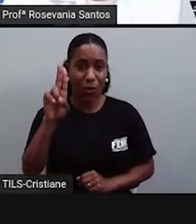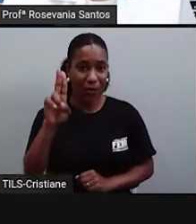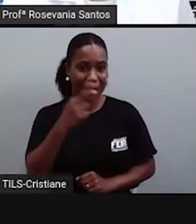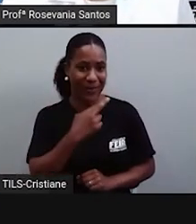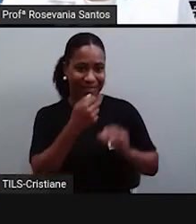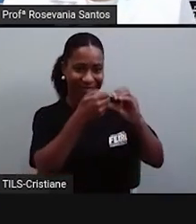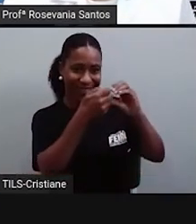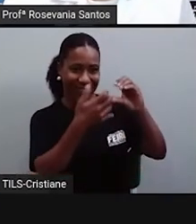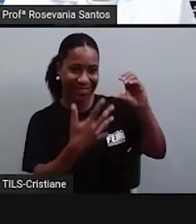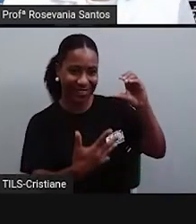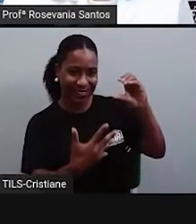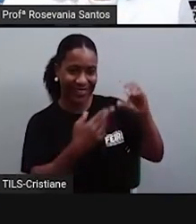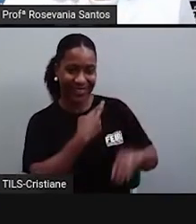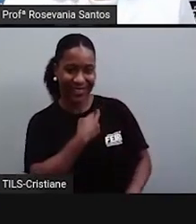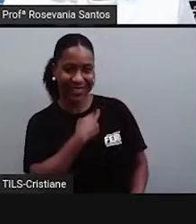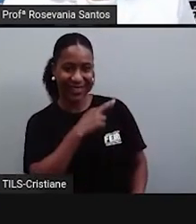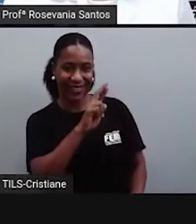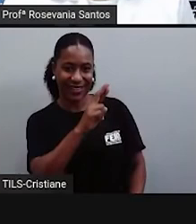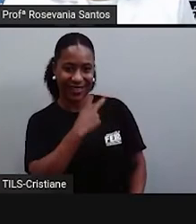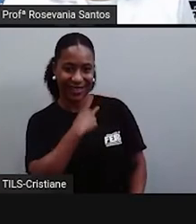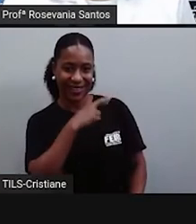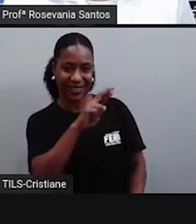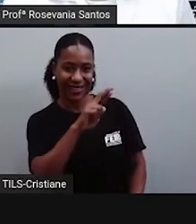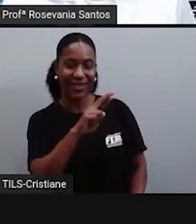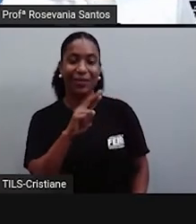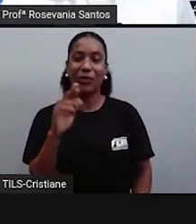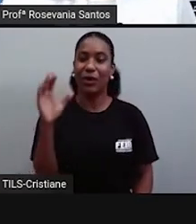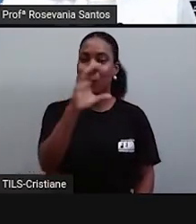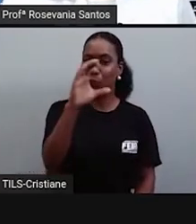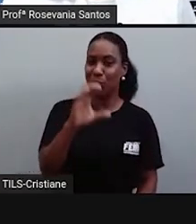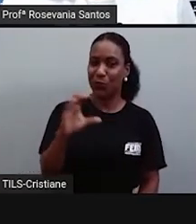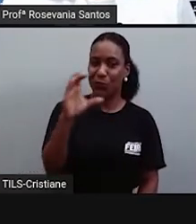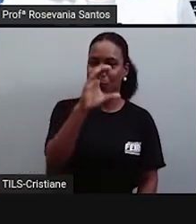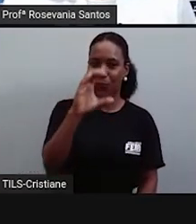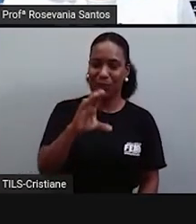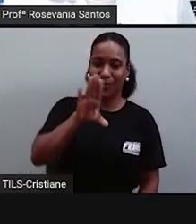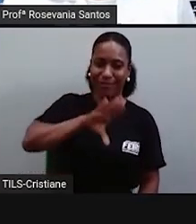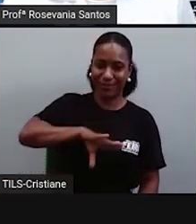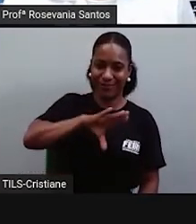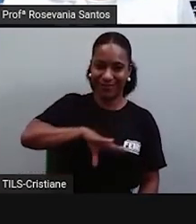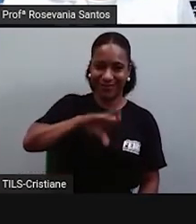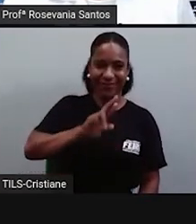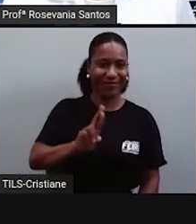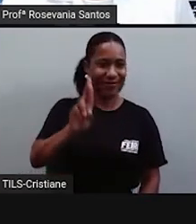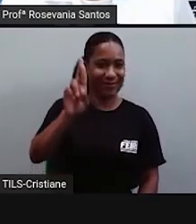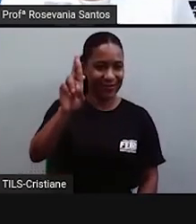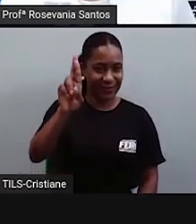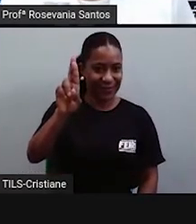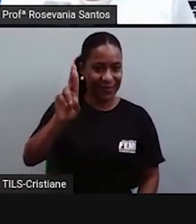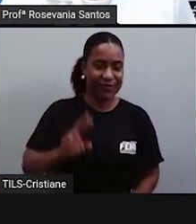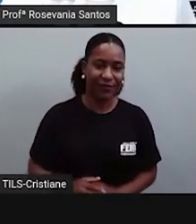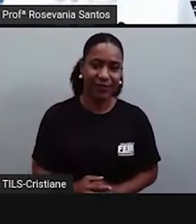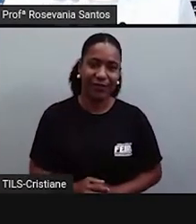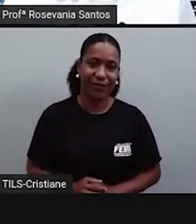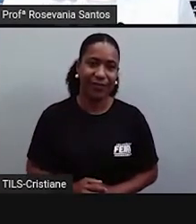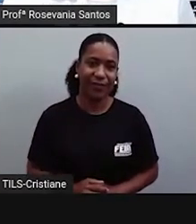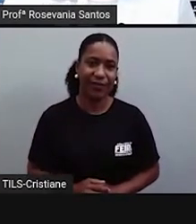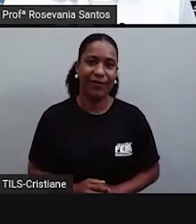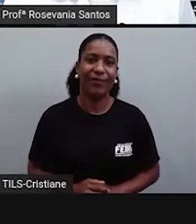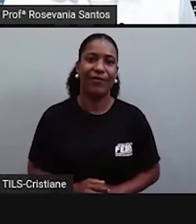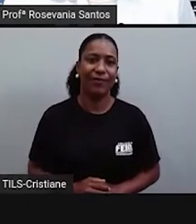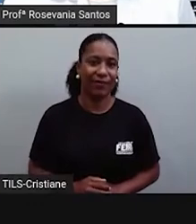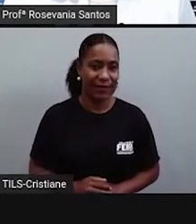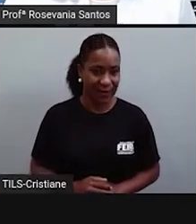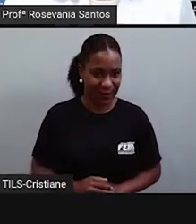era a religião predominante no Portugal da época. Aí, começamos, agora, a levar em consideração os